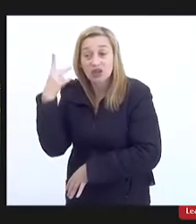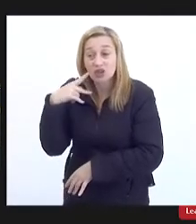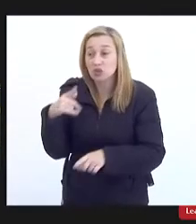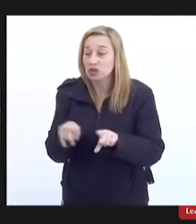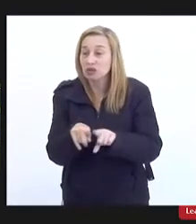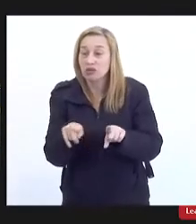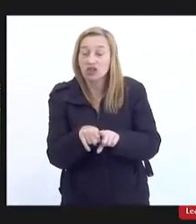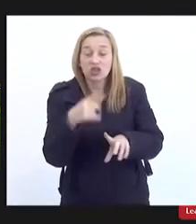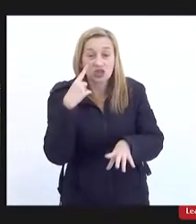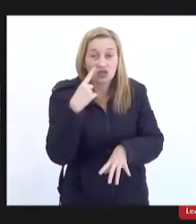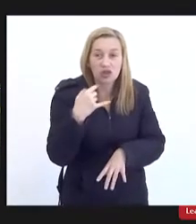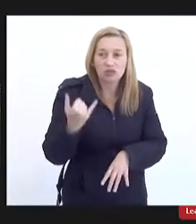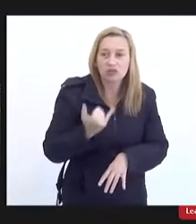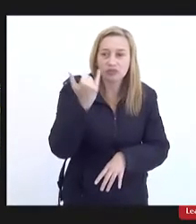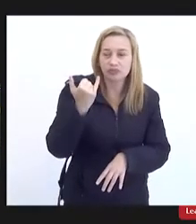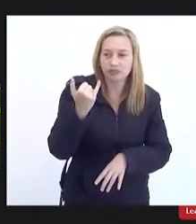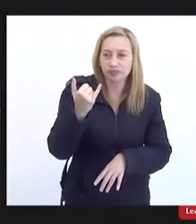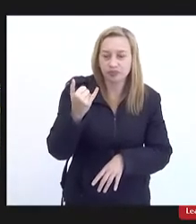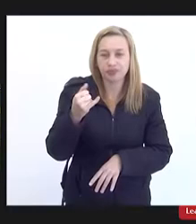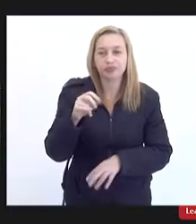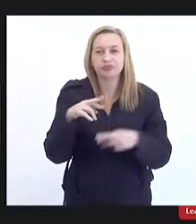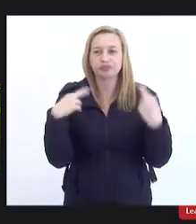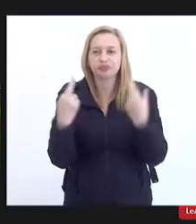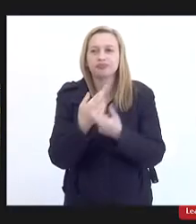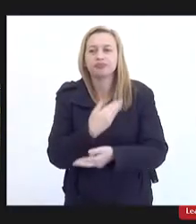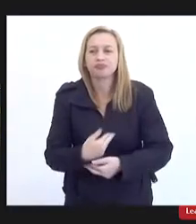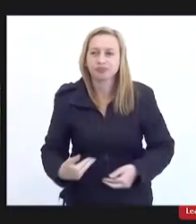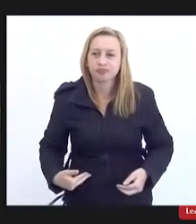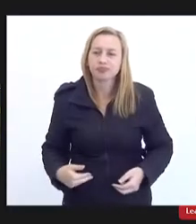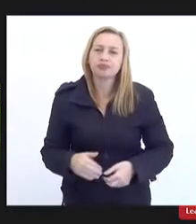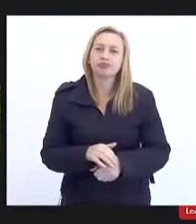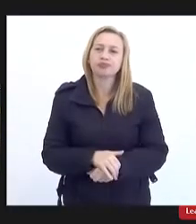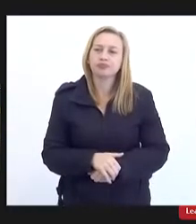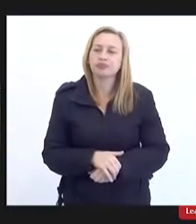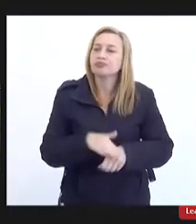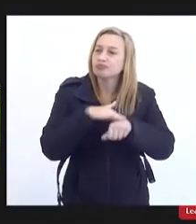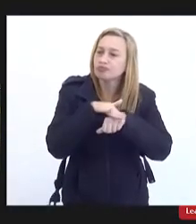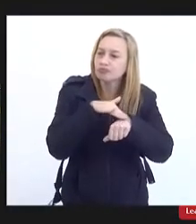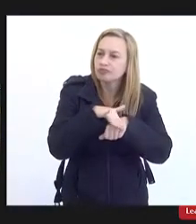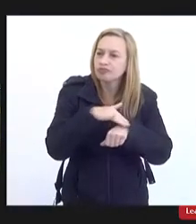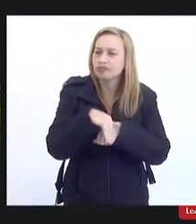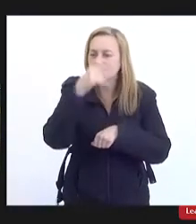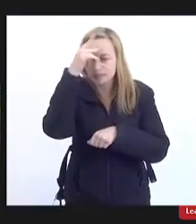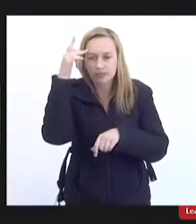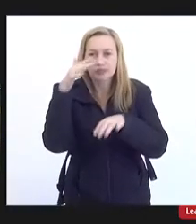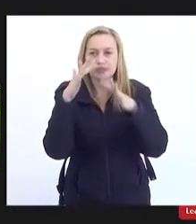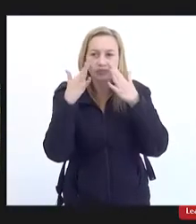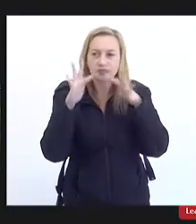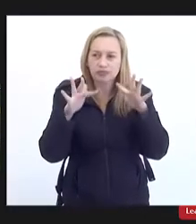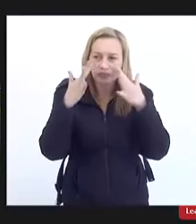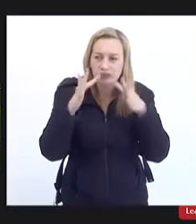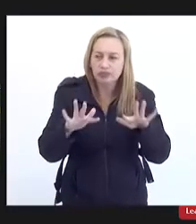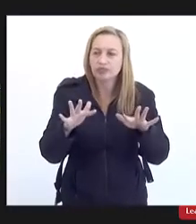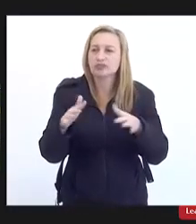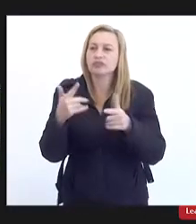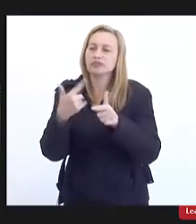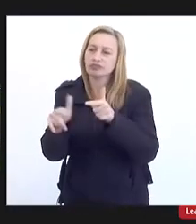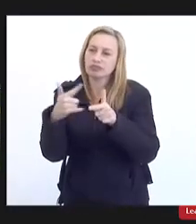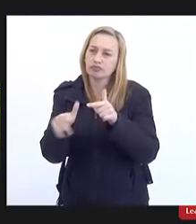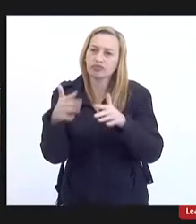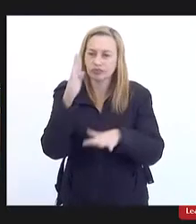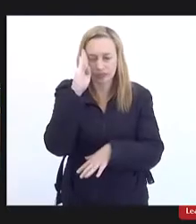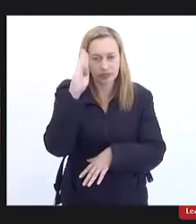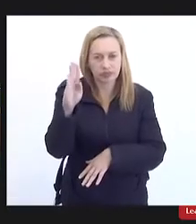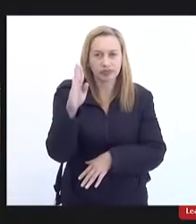dessa audiência pública vê a importância dessa audiência pública de estar conversando com as pessoas de estar chamando atenção do problema e é fundamental